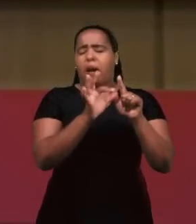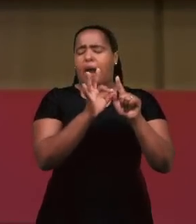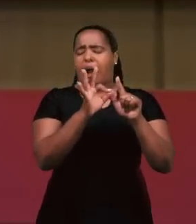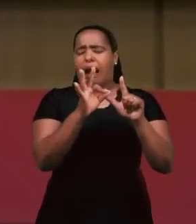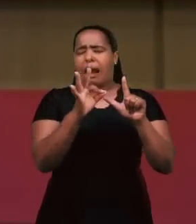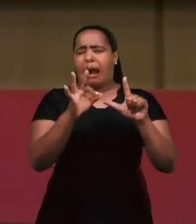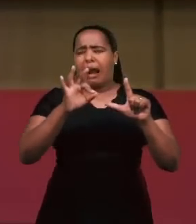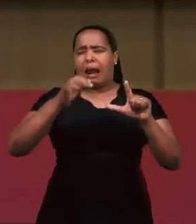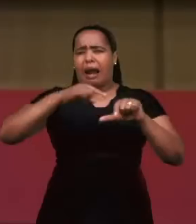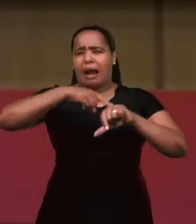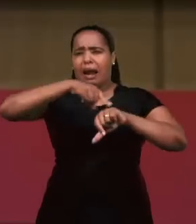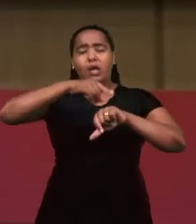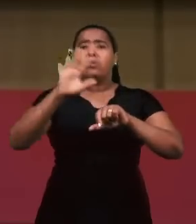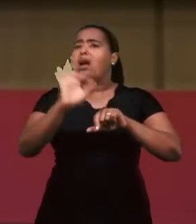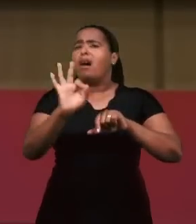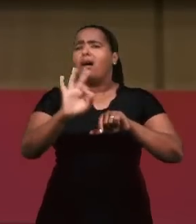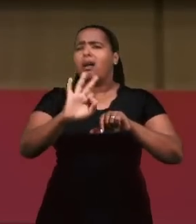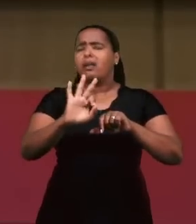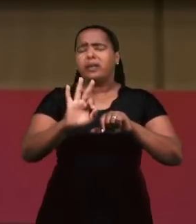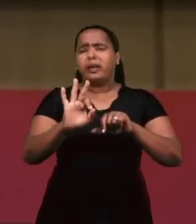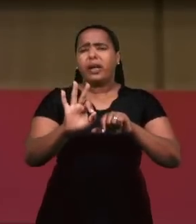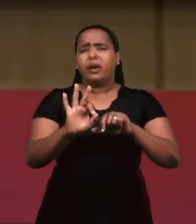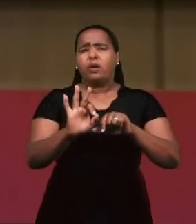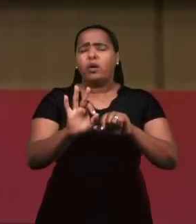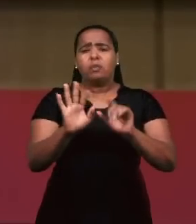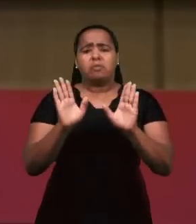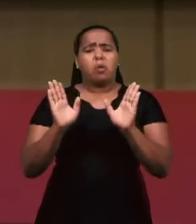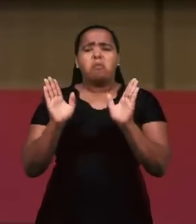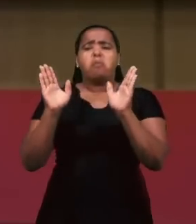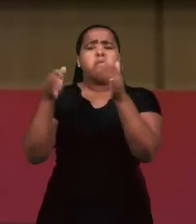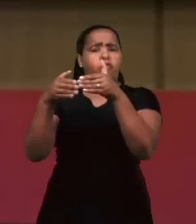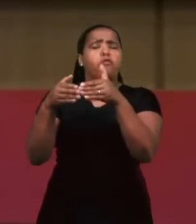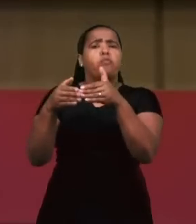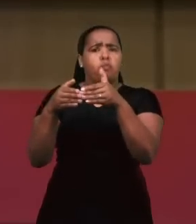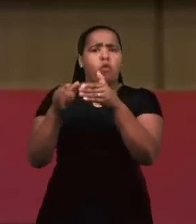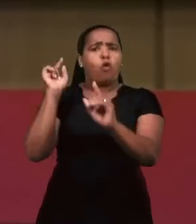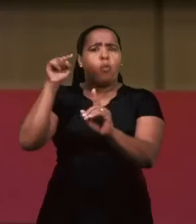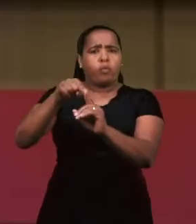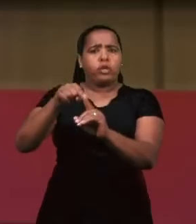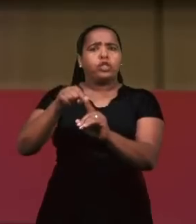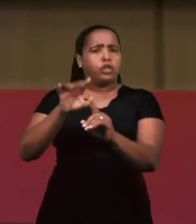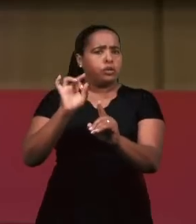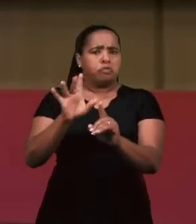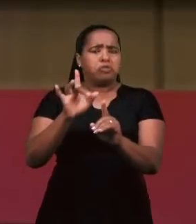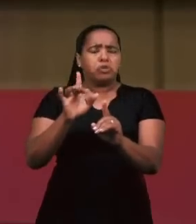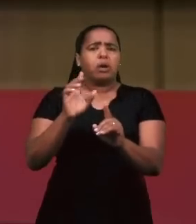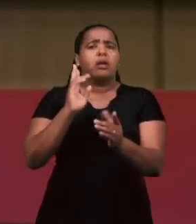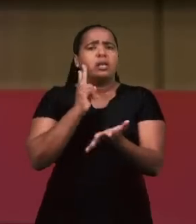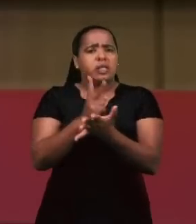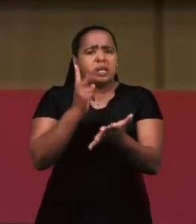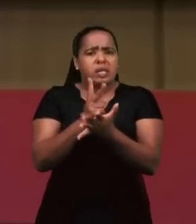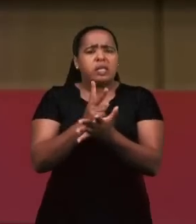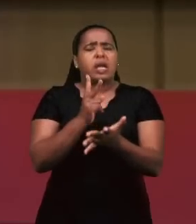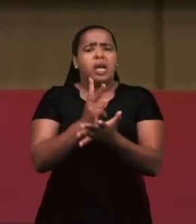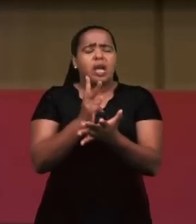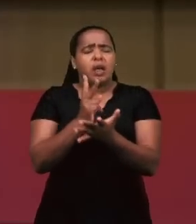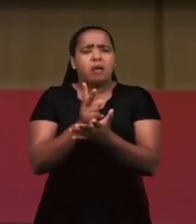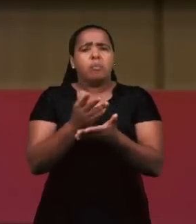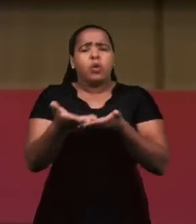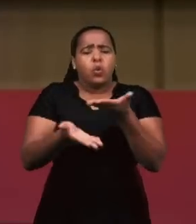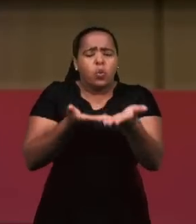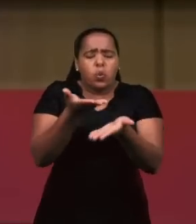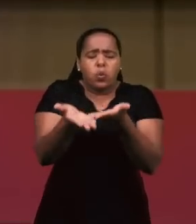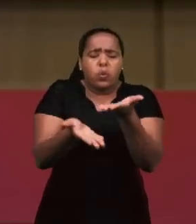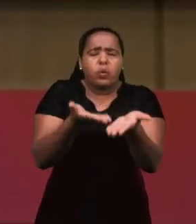muito longos, não tem necessidade. Diz só o essencial, né? Os irmãos devem ter sempre o cuidado, estar sempre com a Bíblia na mão, é uma